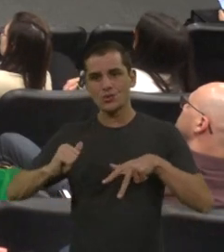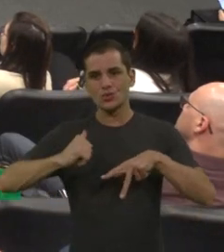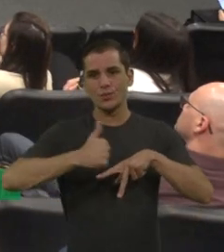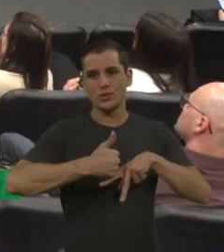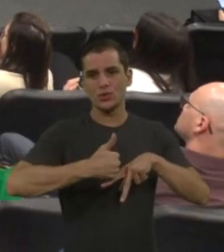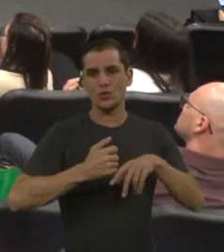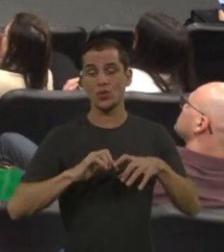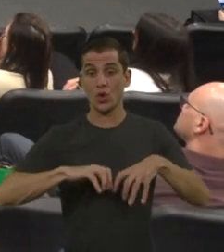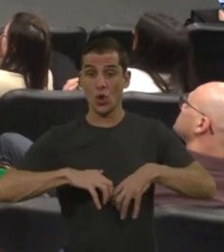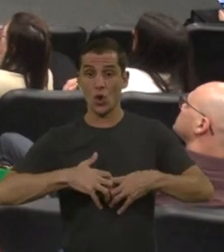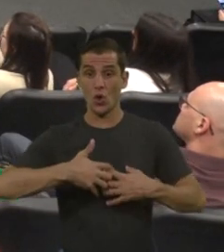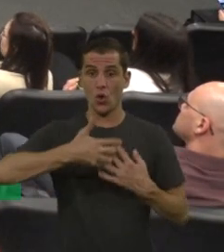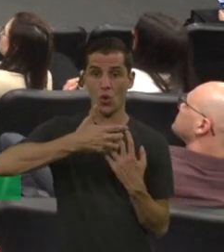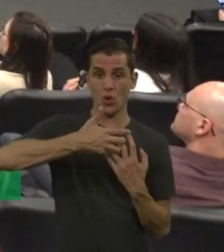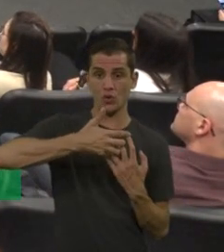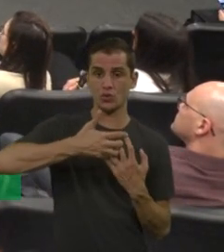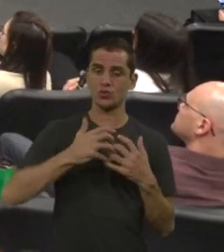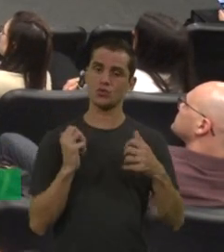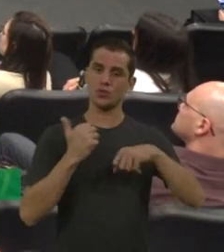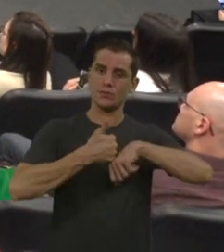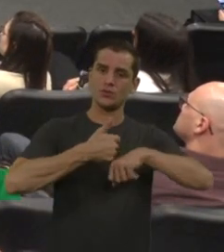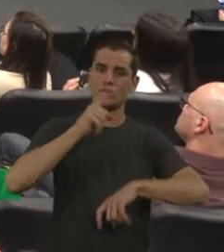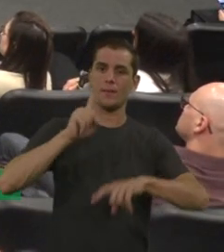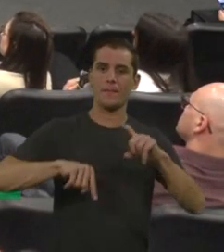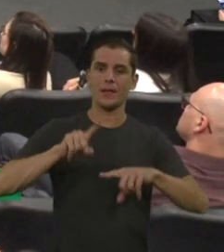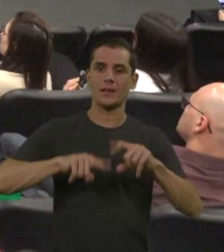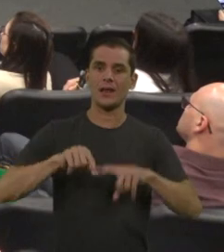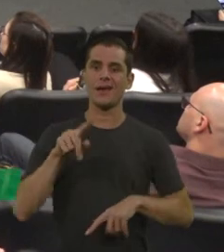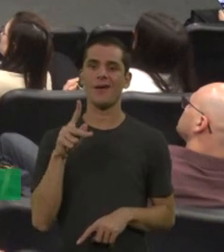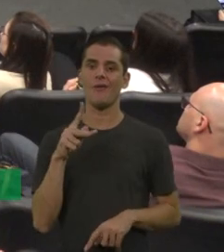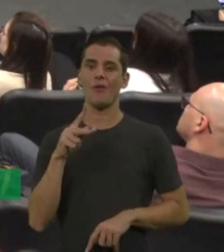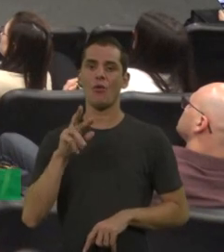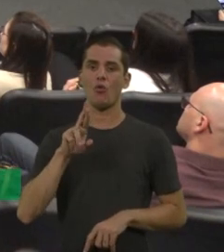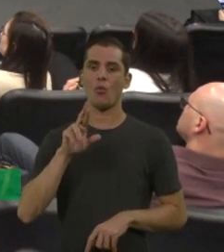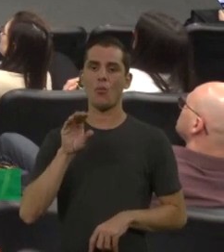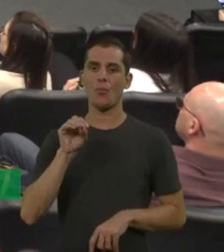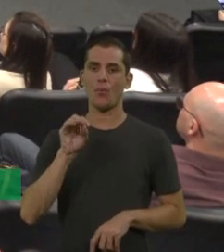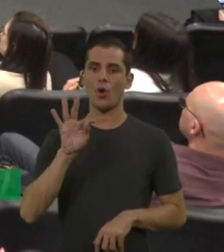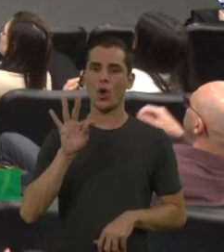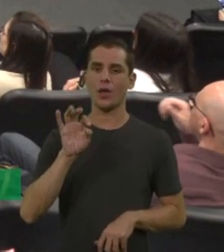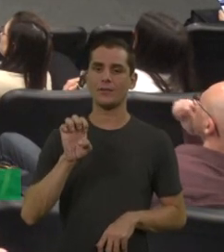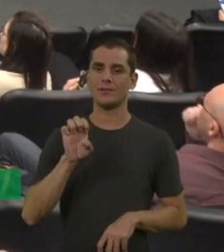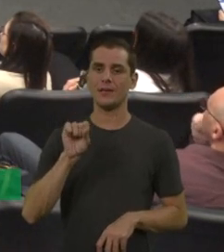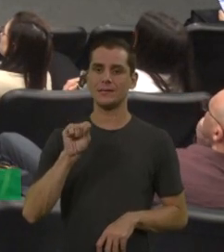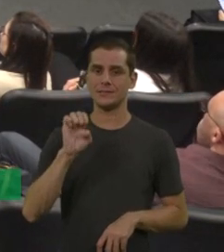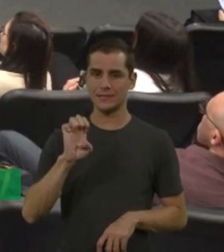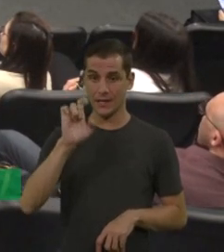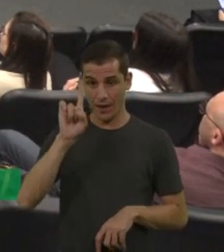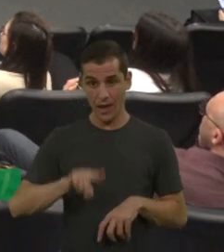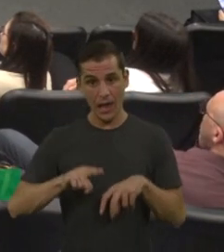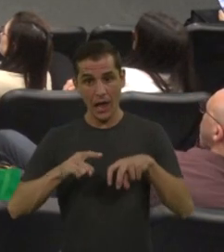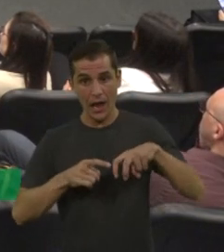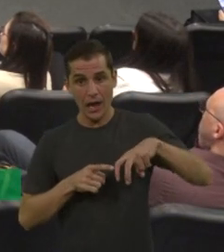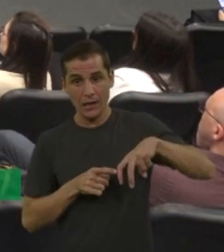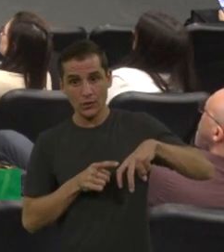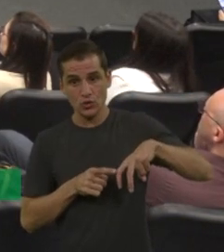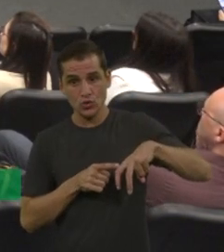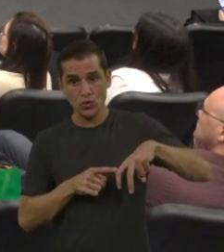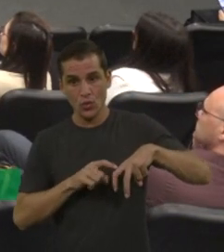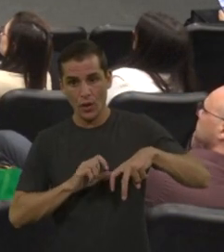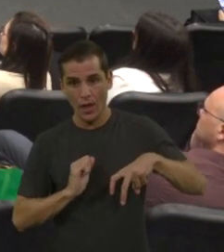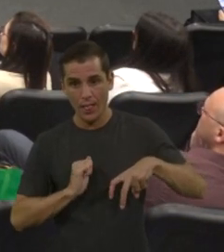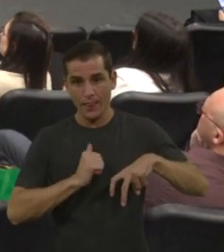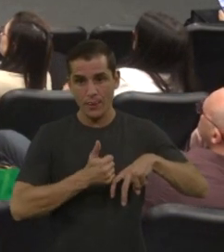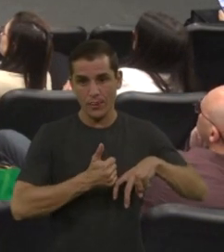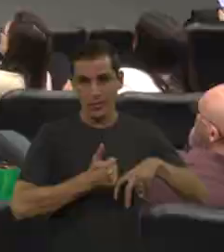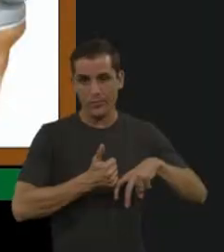para dirigir, para fazer as atividades diárias. As principais são prótese de joelho e prótese de quadril. E um